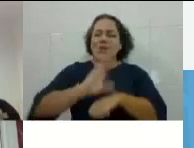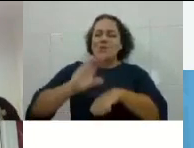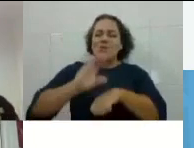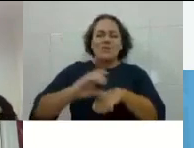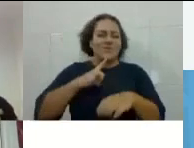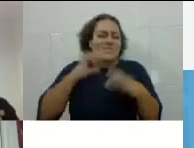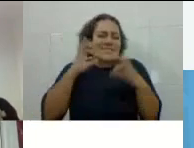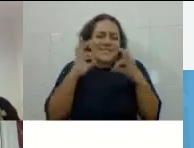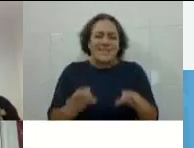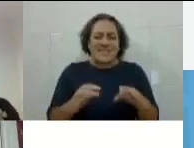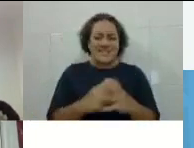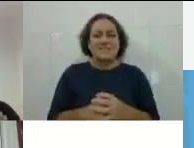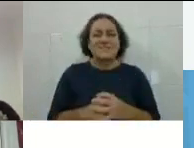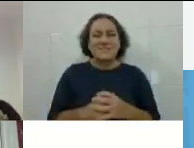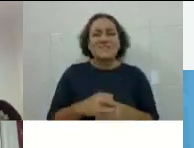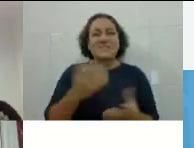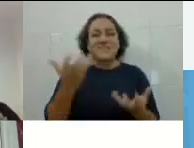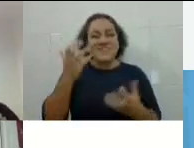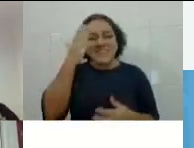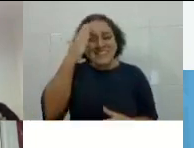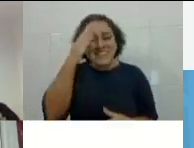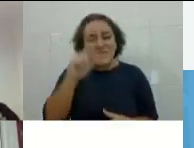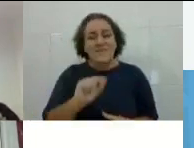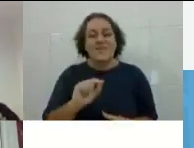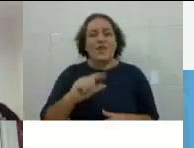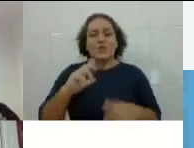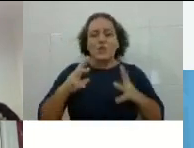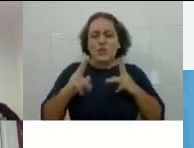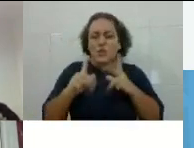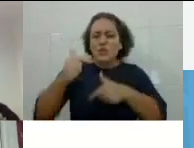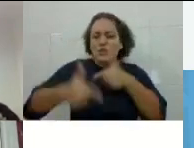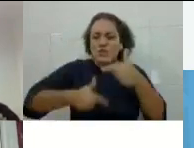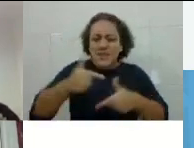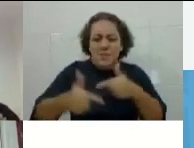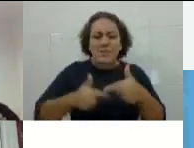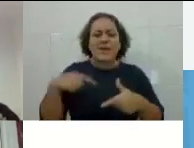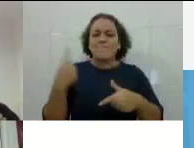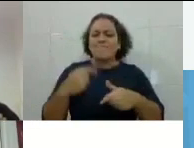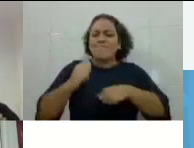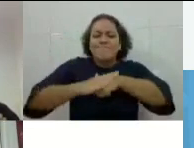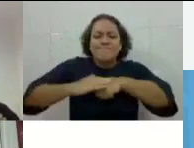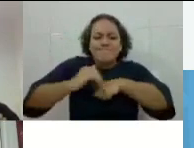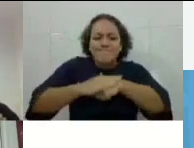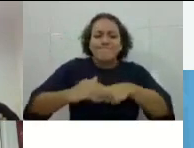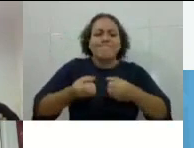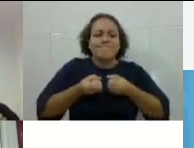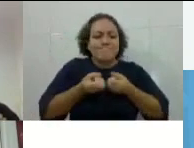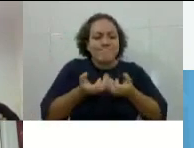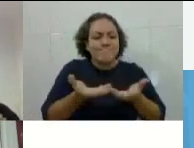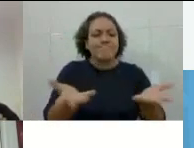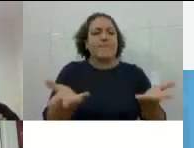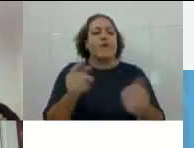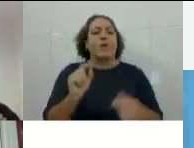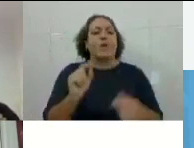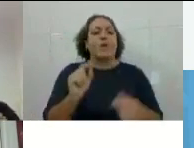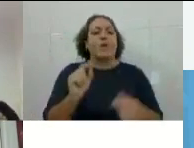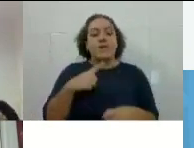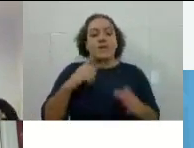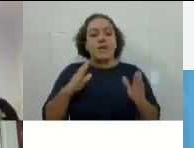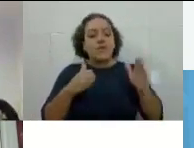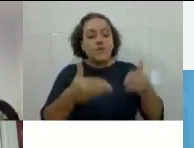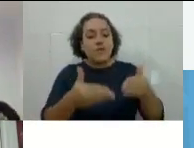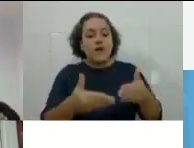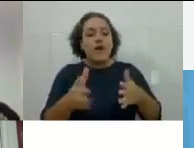Eu queria que vocês soubessem que todo esse trabalho que a gente faz com tanto carinho é voltado para que você tenha realmente acesso